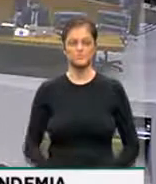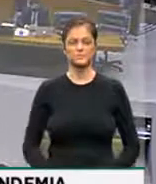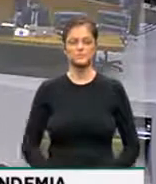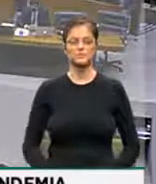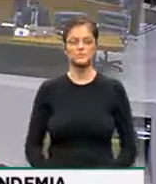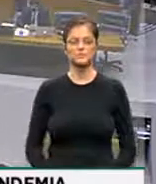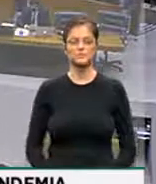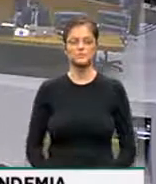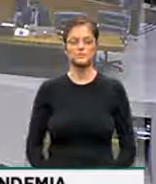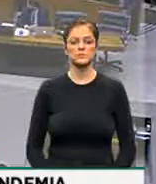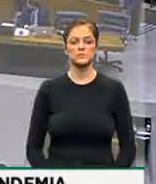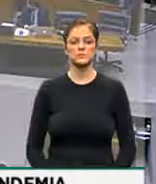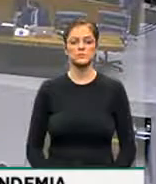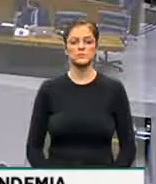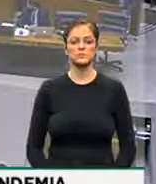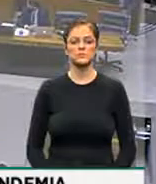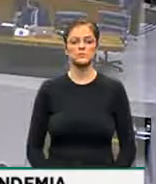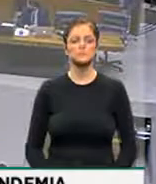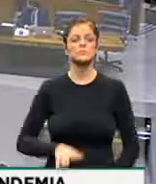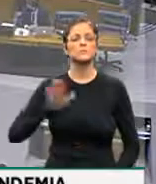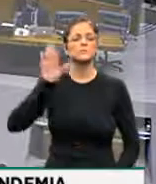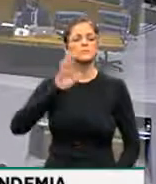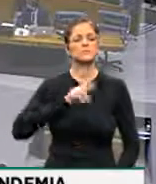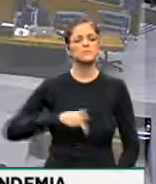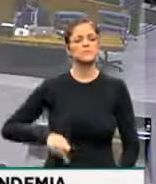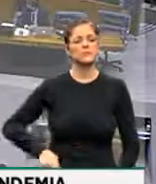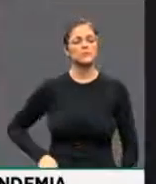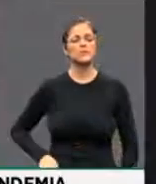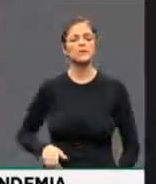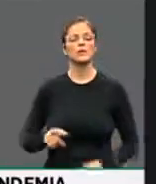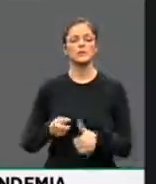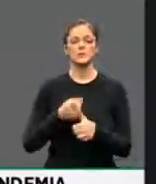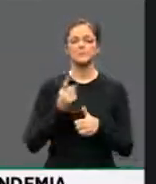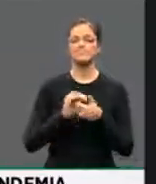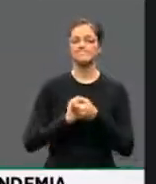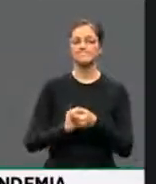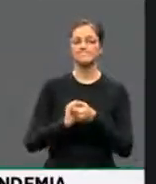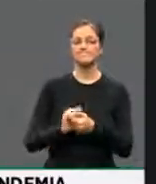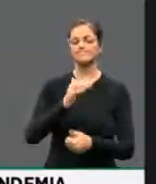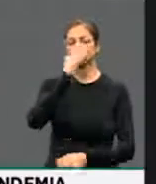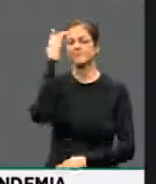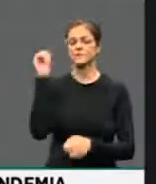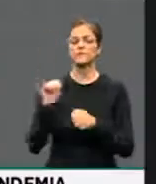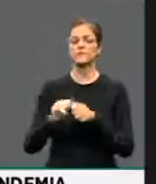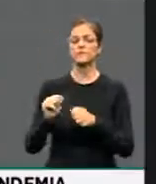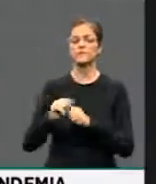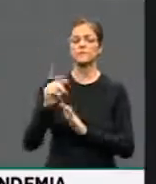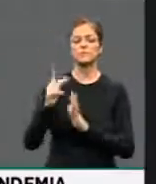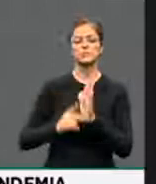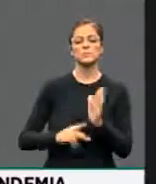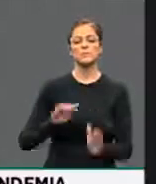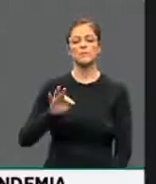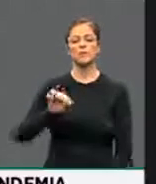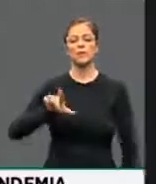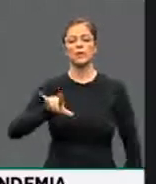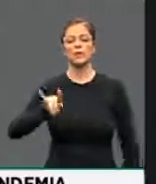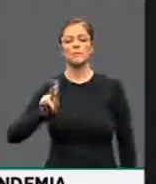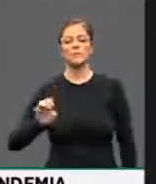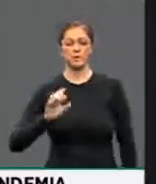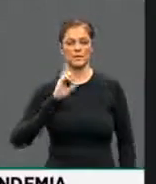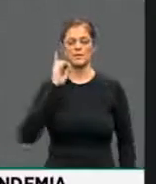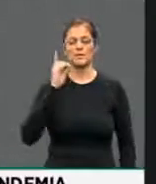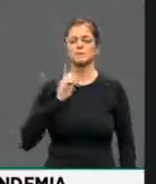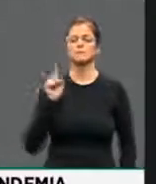Primeiro, deputado Marcos Pereira, a cumprimentar efusivamente o autor do projeto, nosso companheiro Felipe Carreiras, não